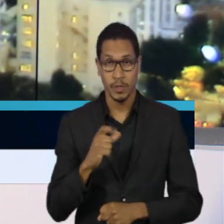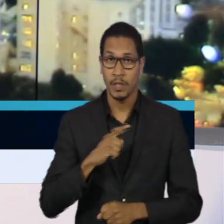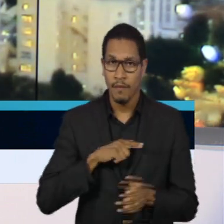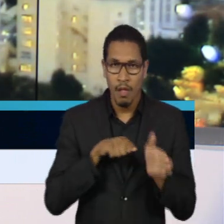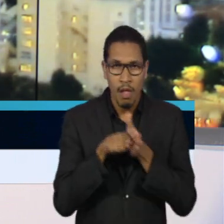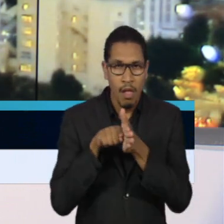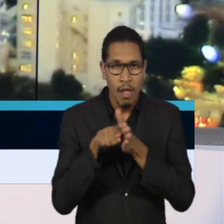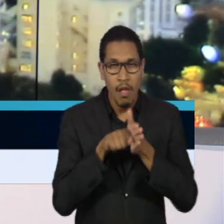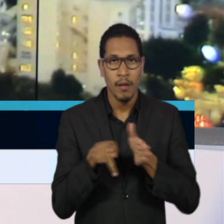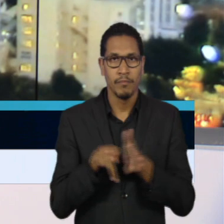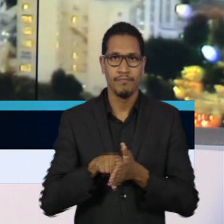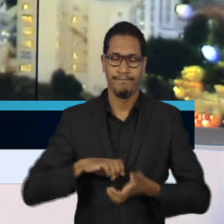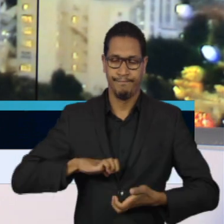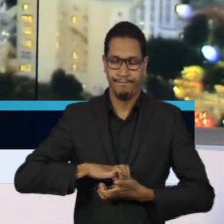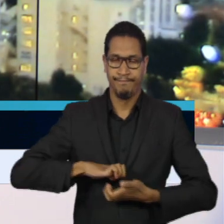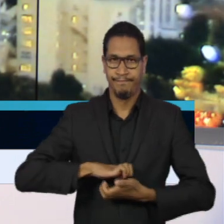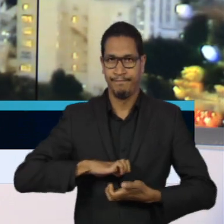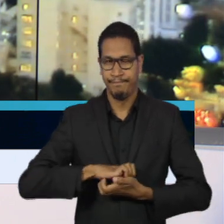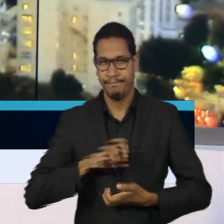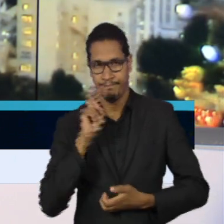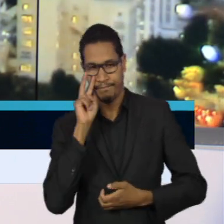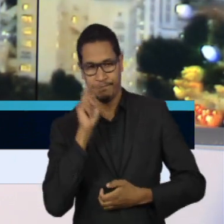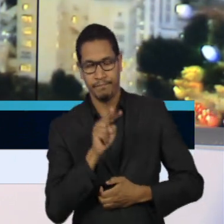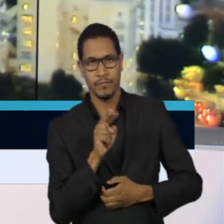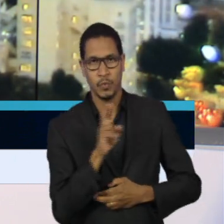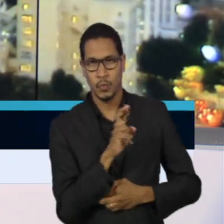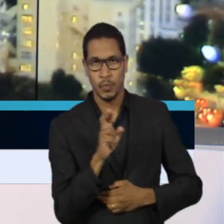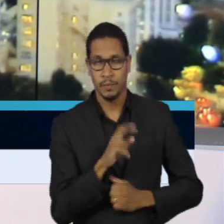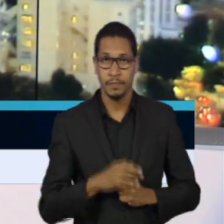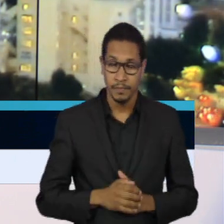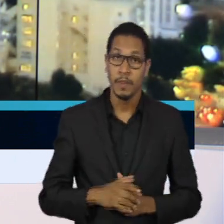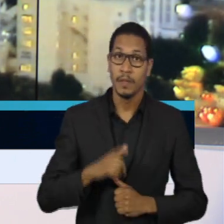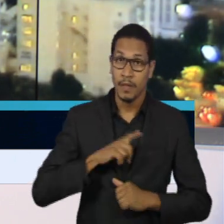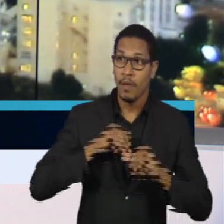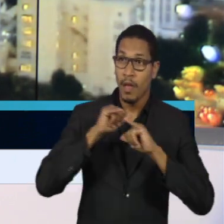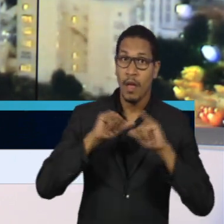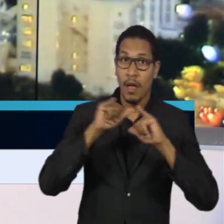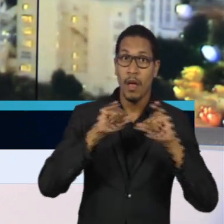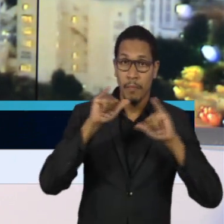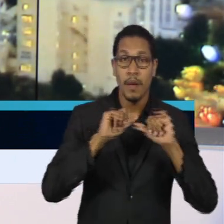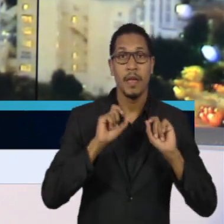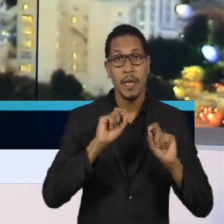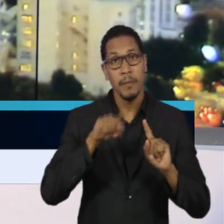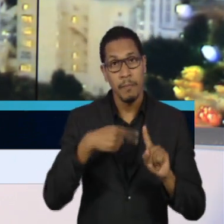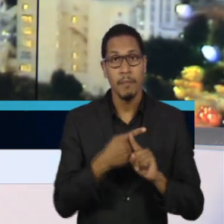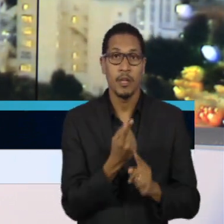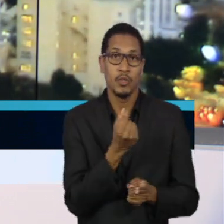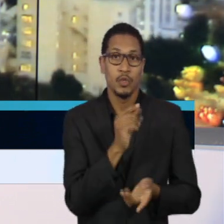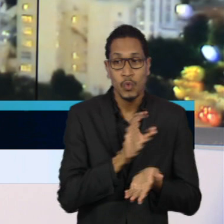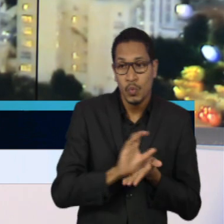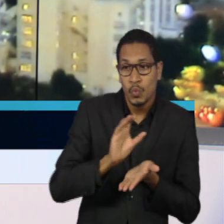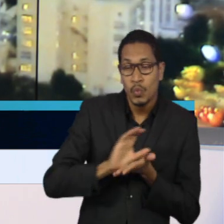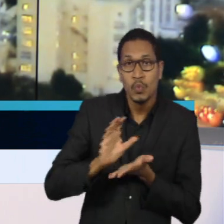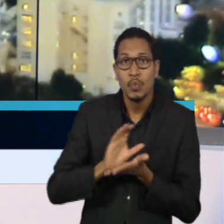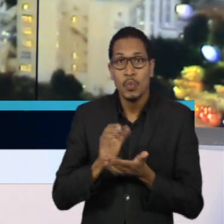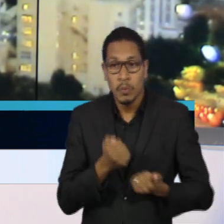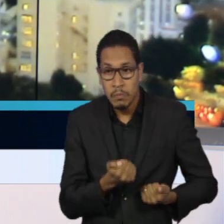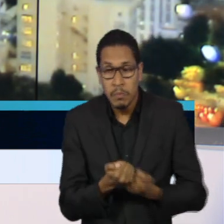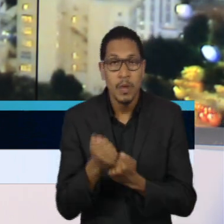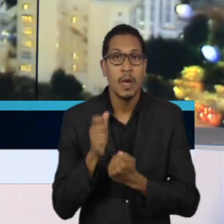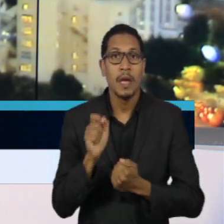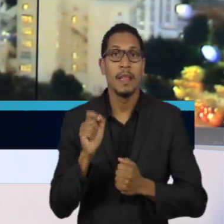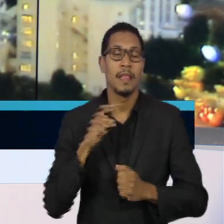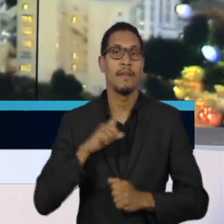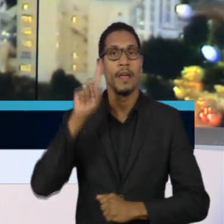no Supremo Tribunal Federal. Além da campanha, a Facuri afirmou que apoiou o financiamento de manifestantes pró-impeachment